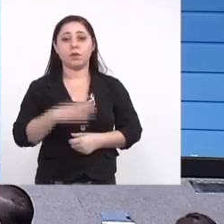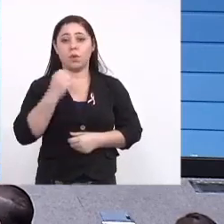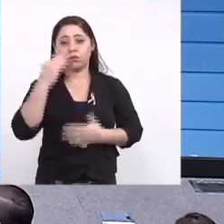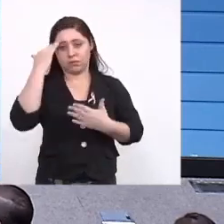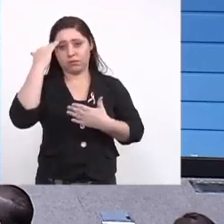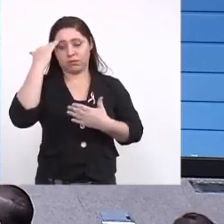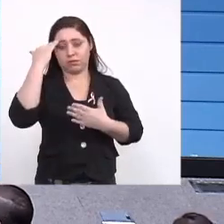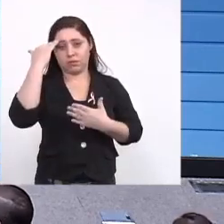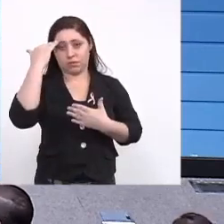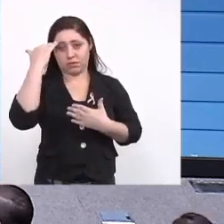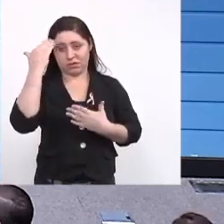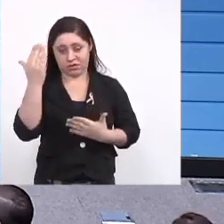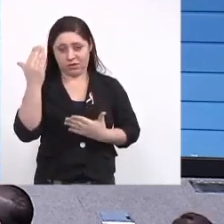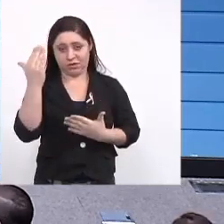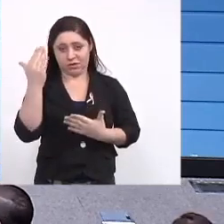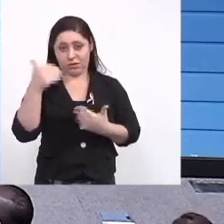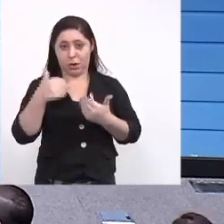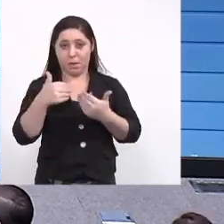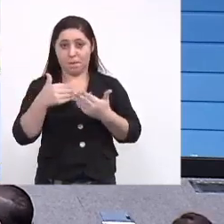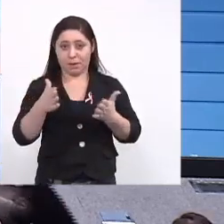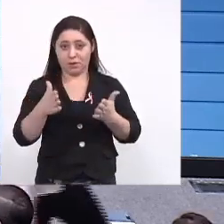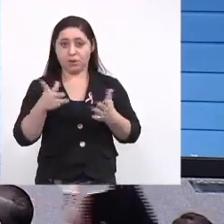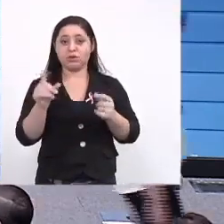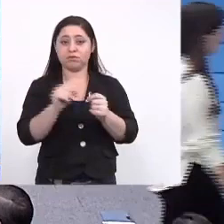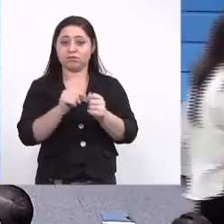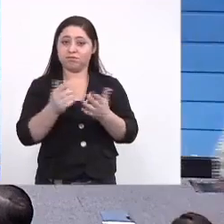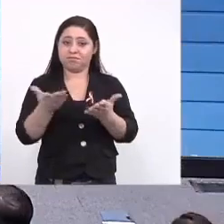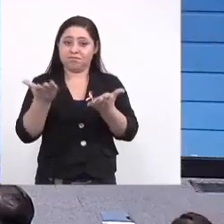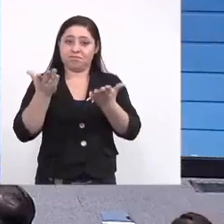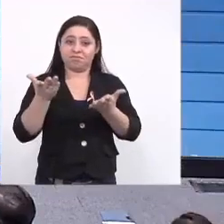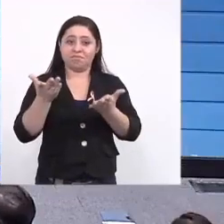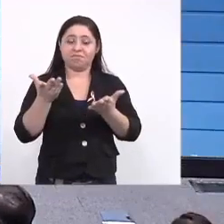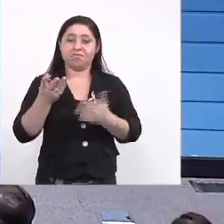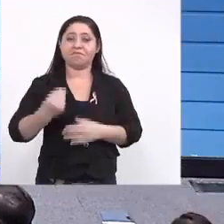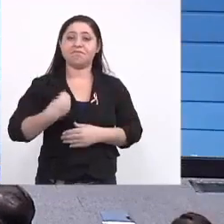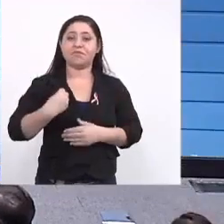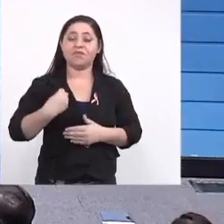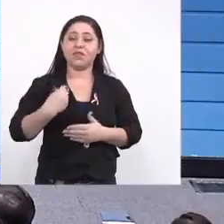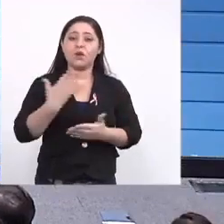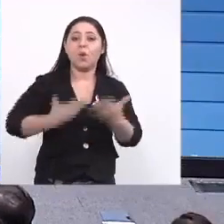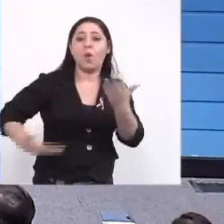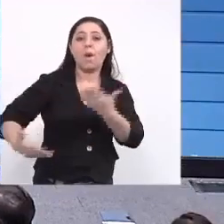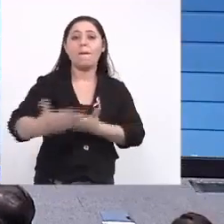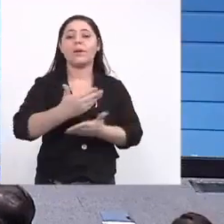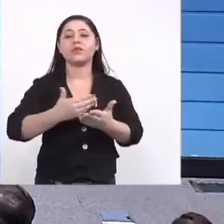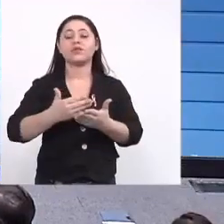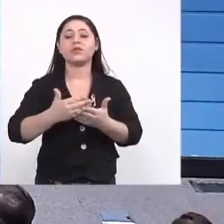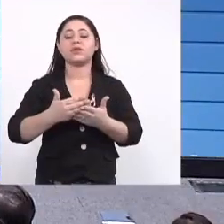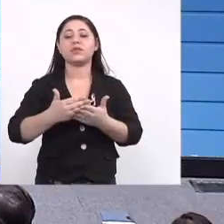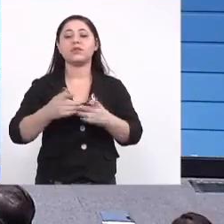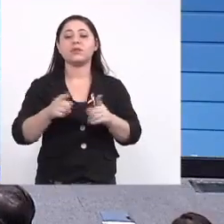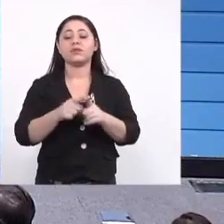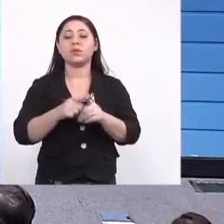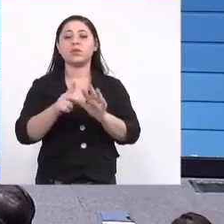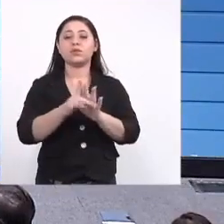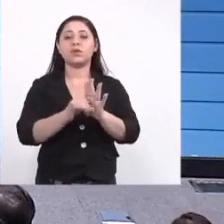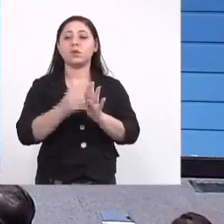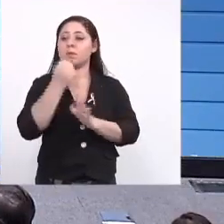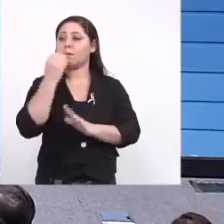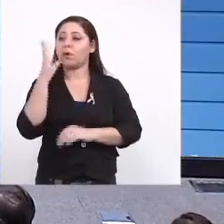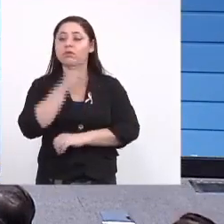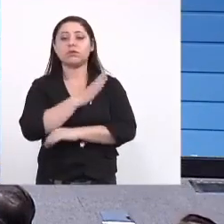Bom, agradeço a abertura que vocês deram para a gente para compartilhar um pouquinho do nosso projeto. Boa tarde a todos.